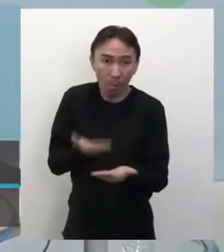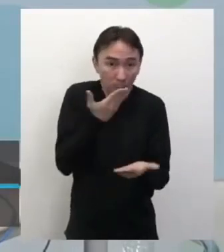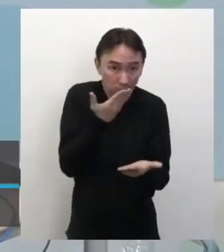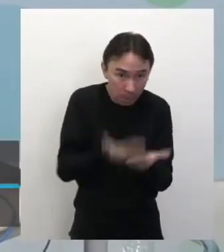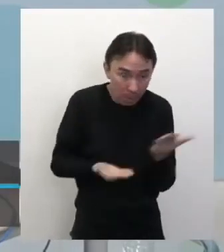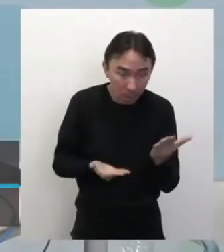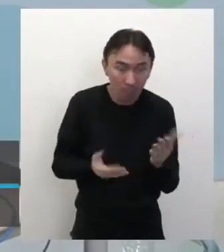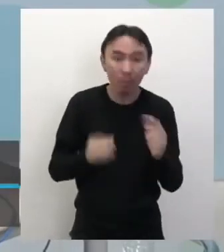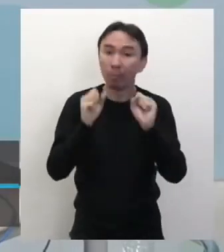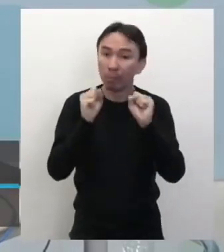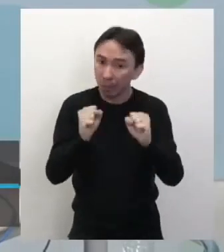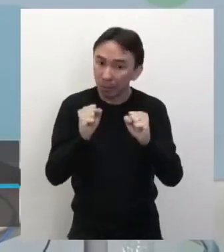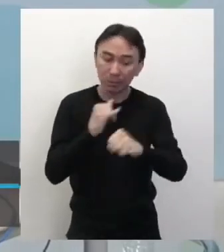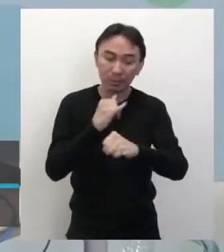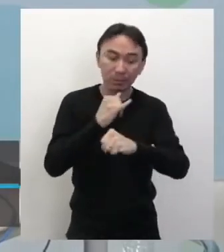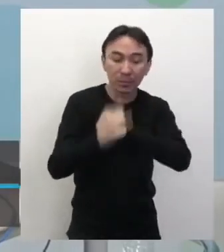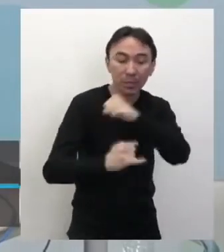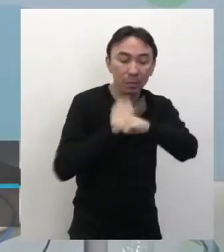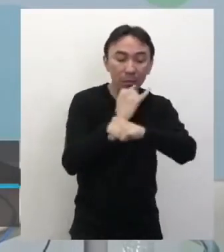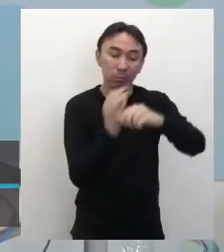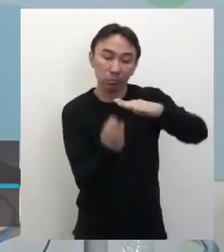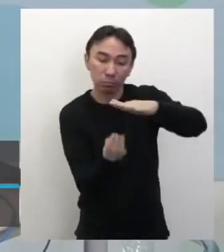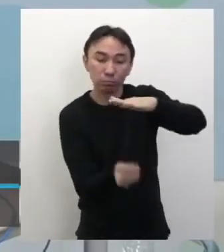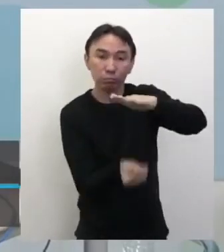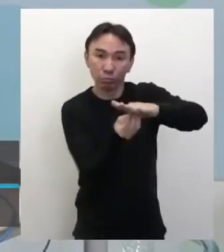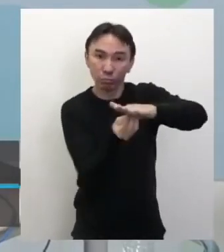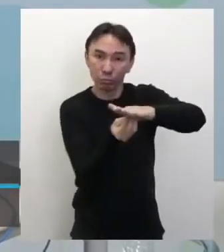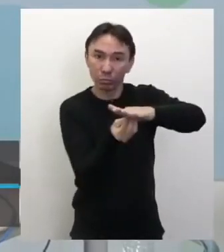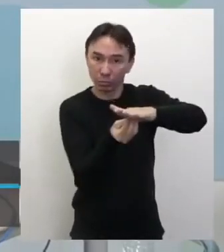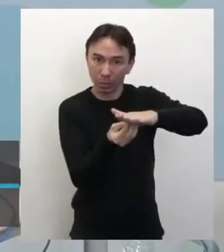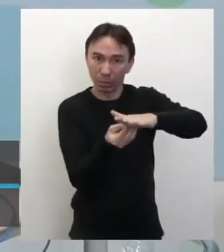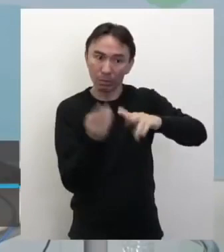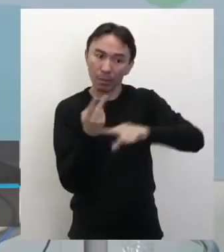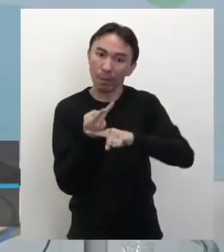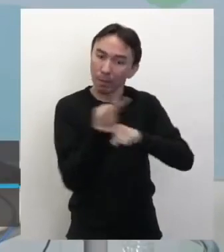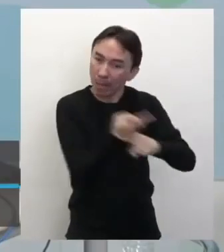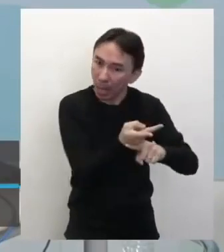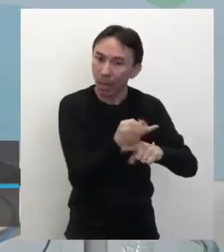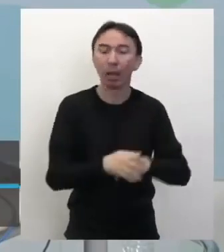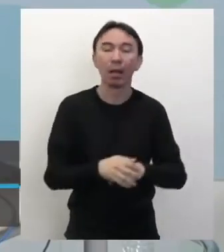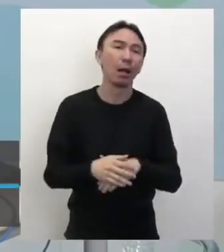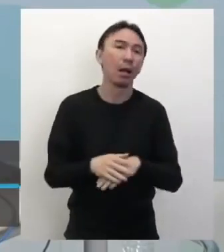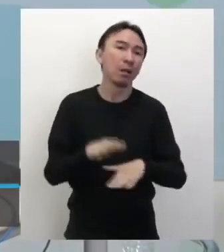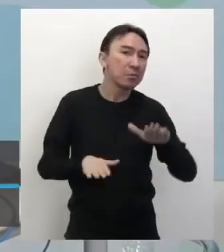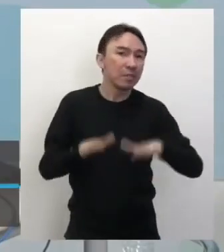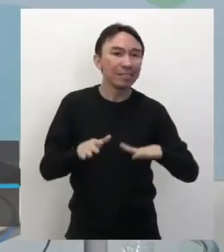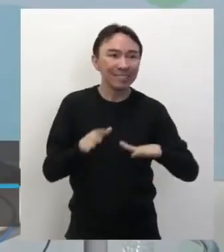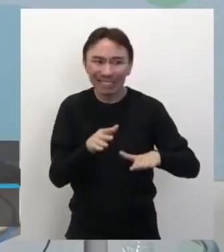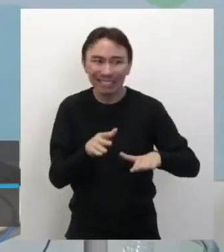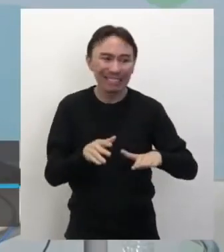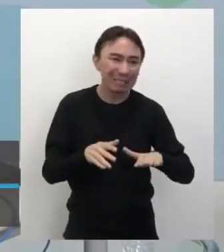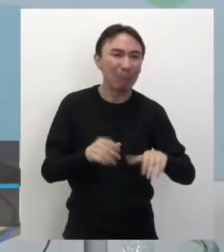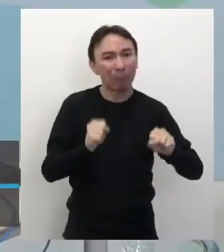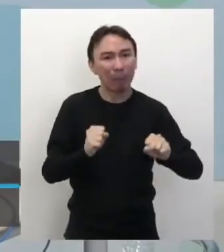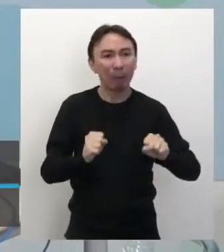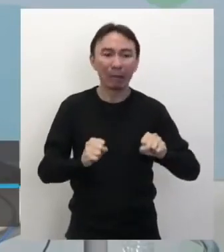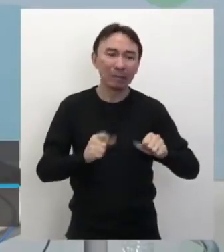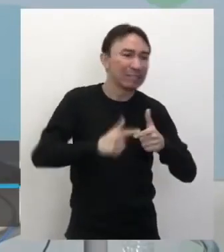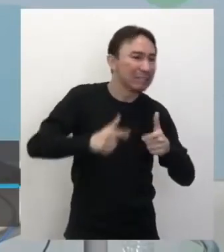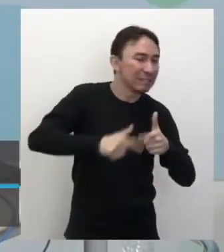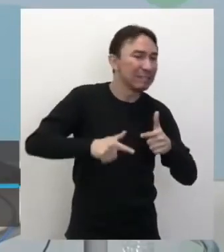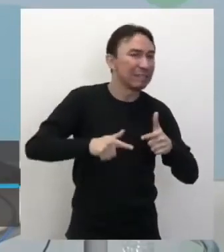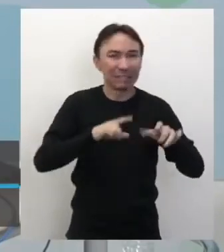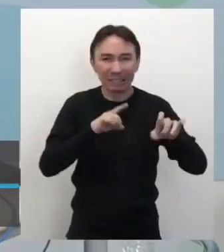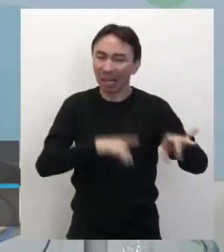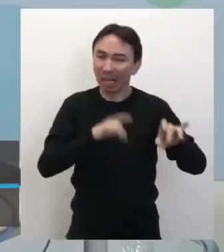repositório não está funcionando ali por algum problema técnico, coisa que aconteceu na semana passada, mas esta semana provavelmente já deve estar